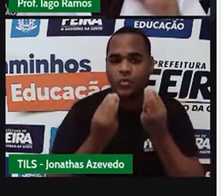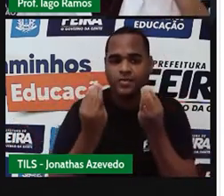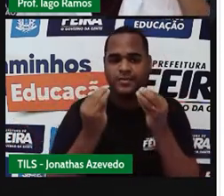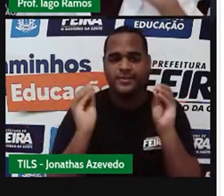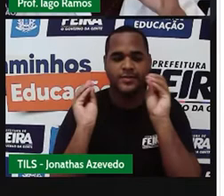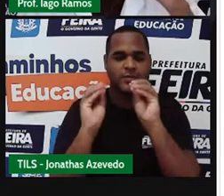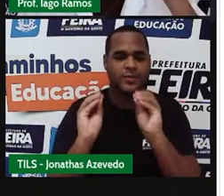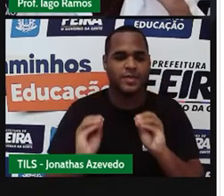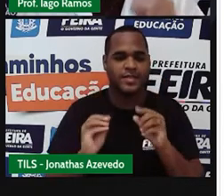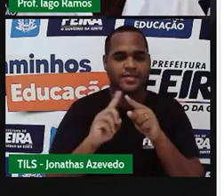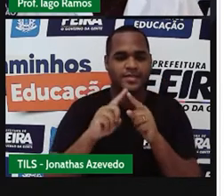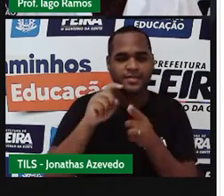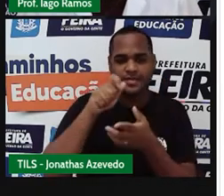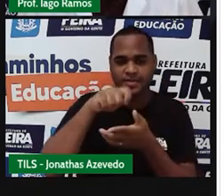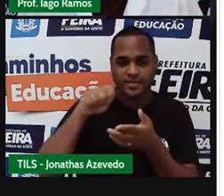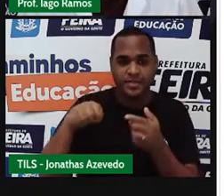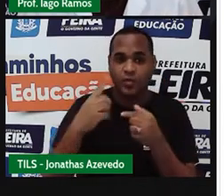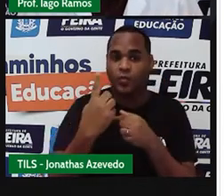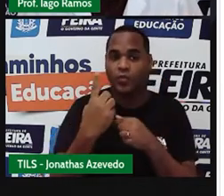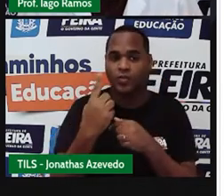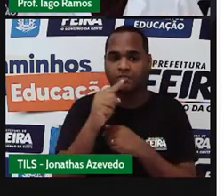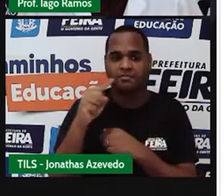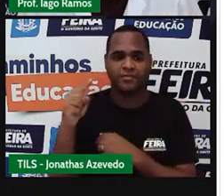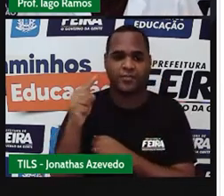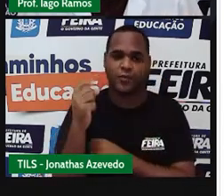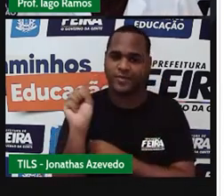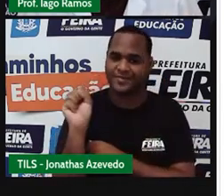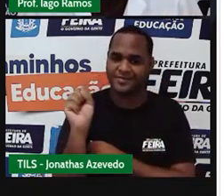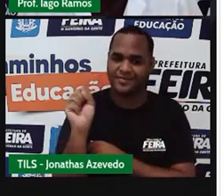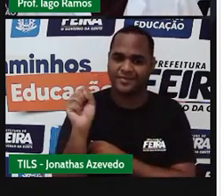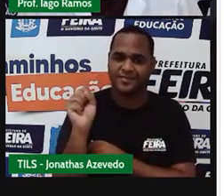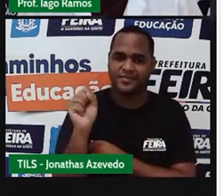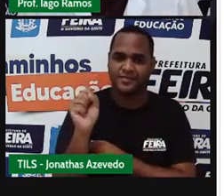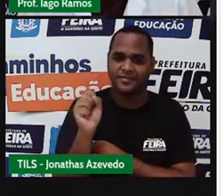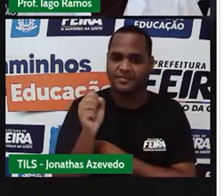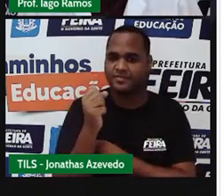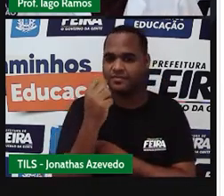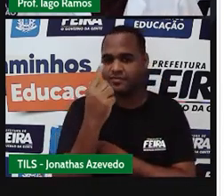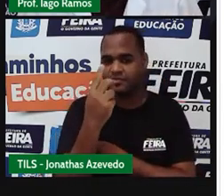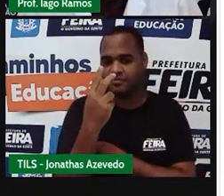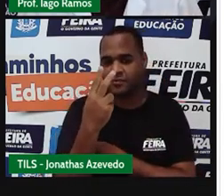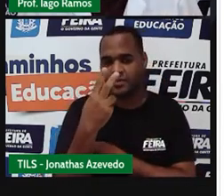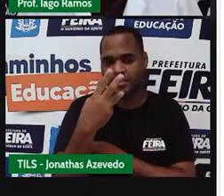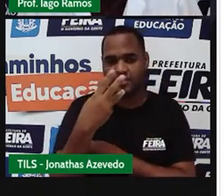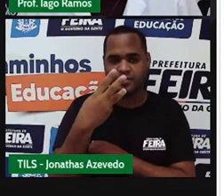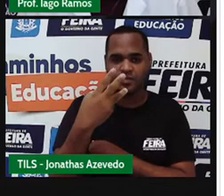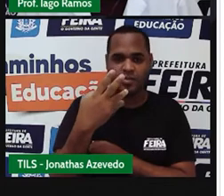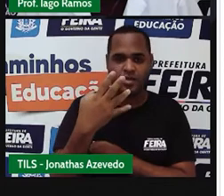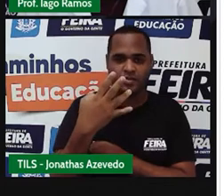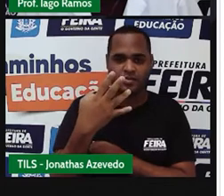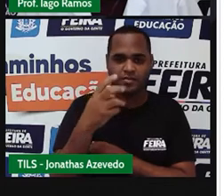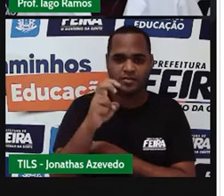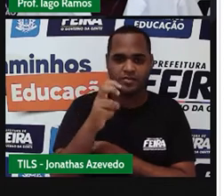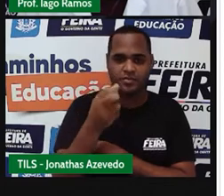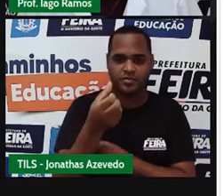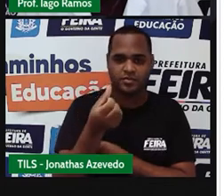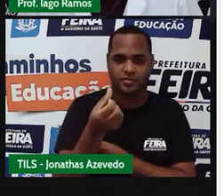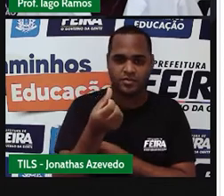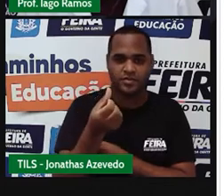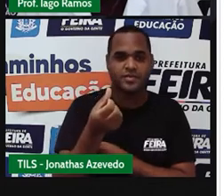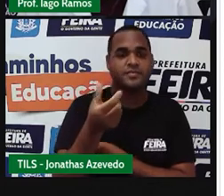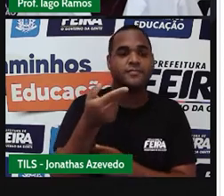A gente vai escrever de 1 até 8. 1, 2, 3, 4, 5,